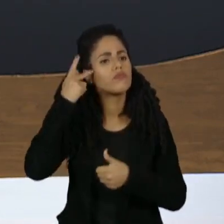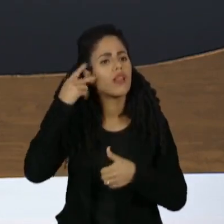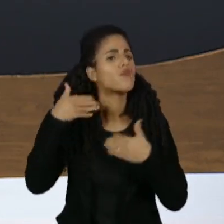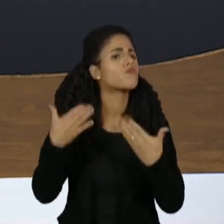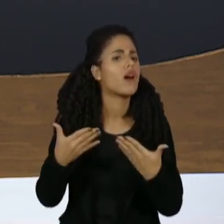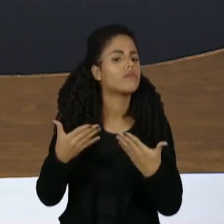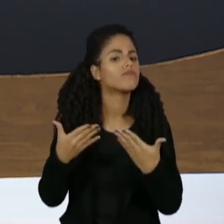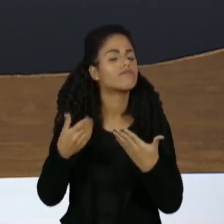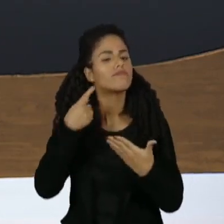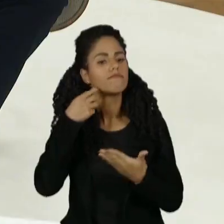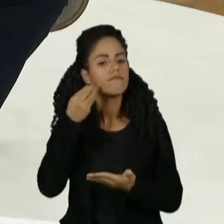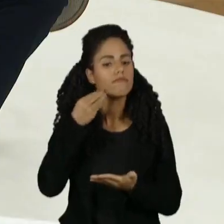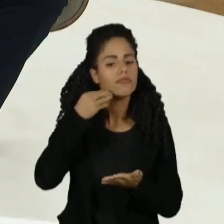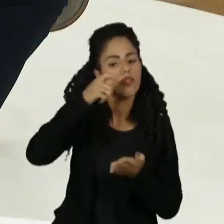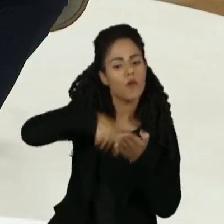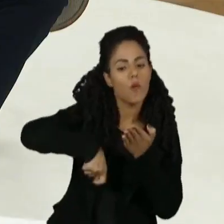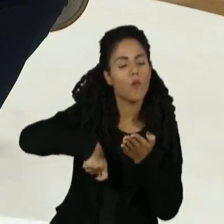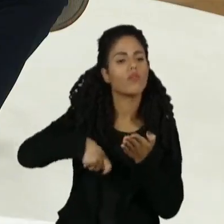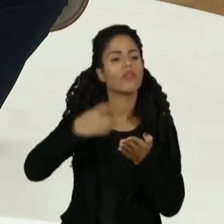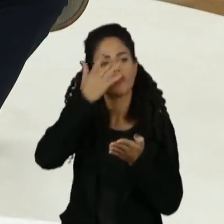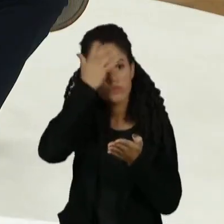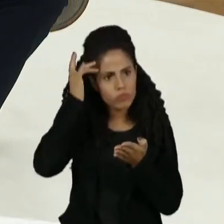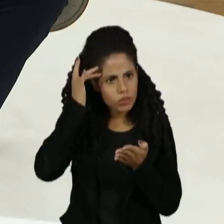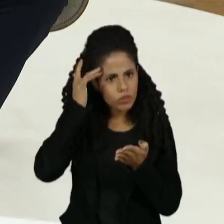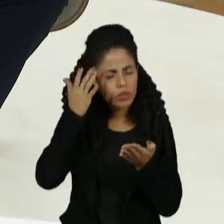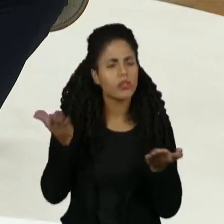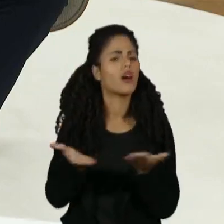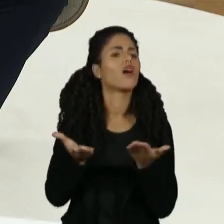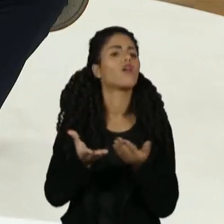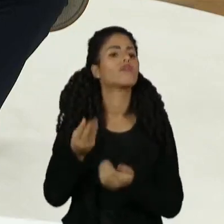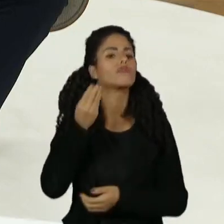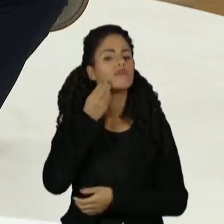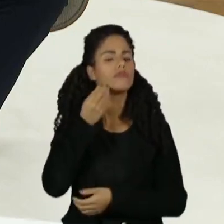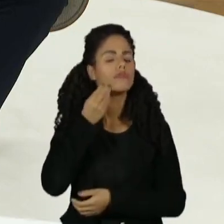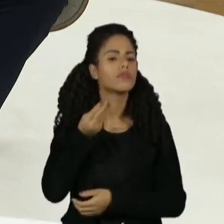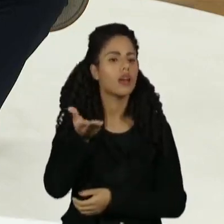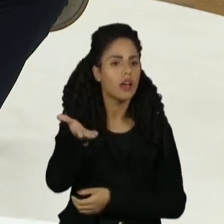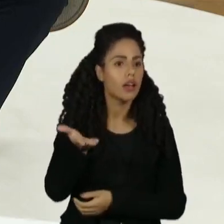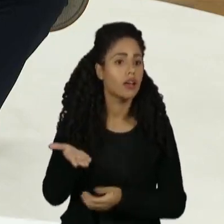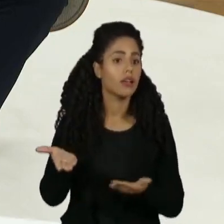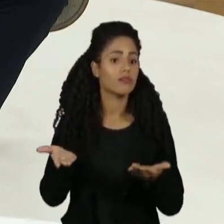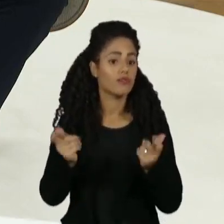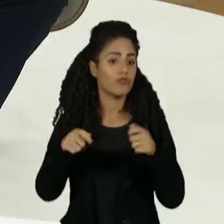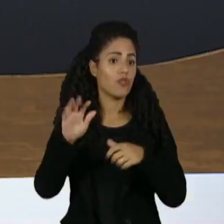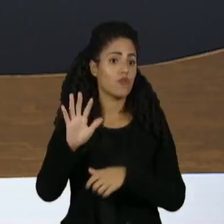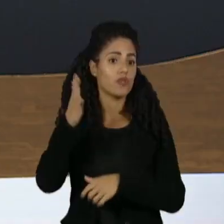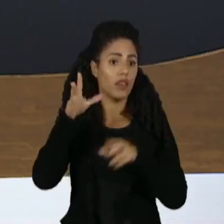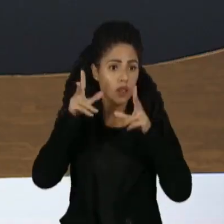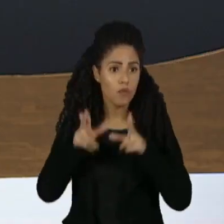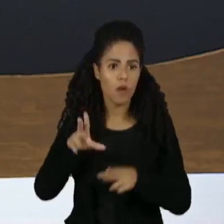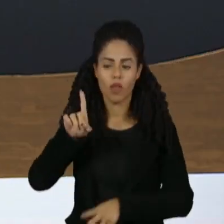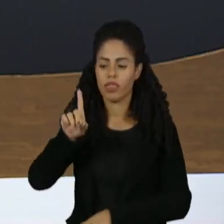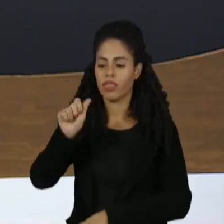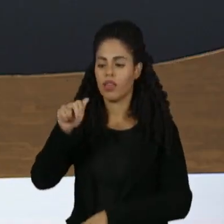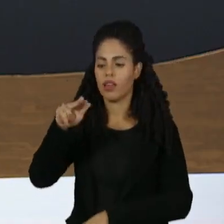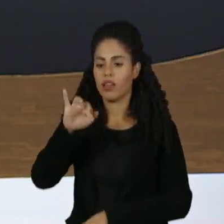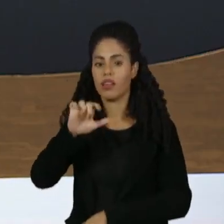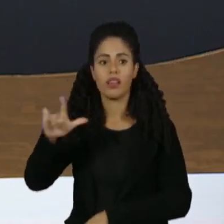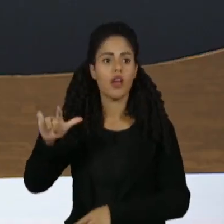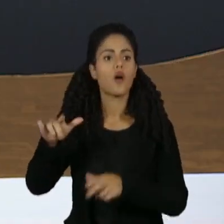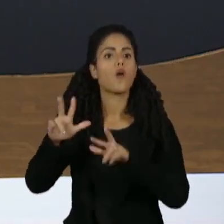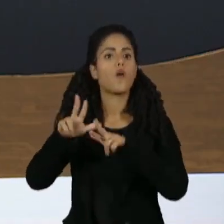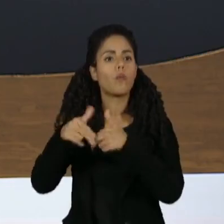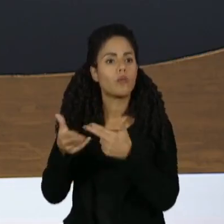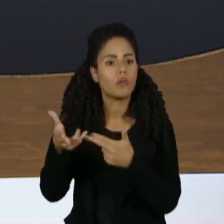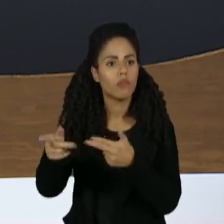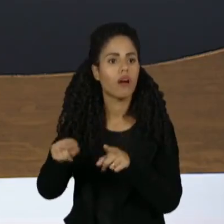Essas apostas em jogadores veteranos se justificam diante desse cobertor curto? Haja visto o caso do Daniel Alves, que está sangrando o cofre